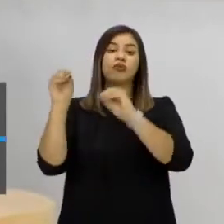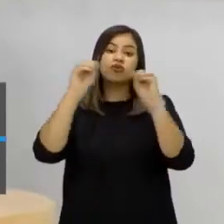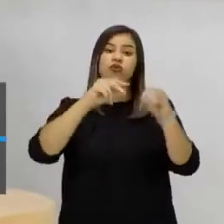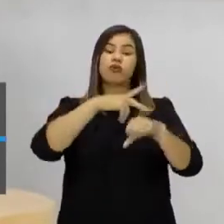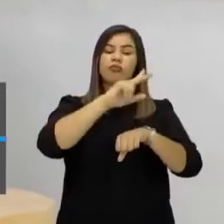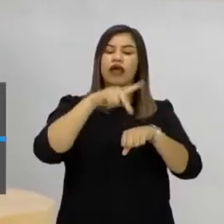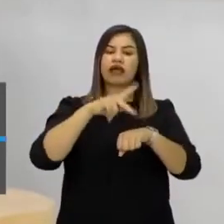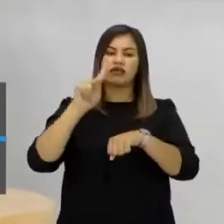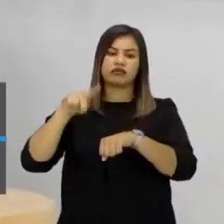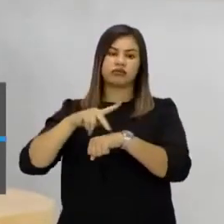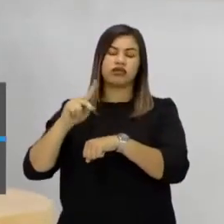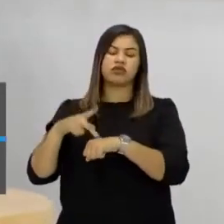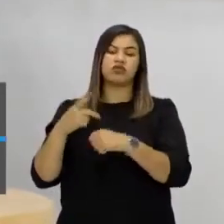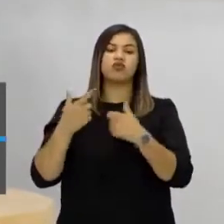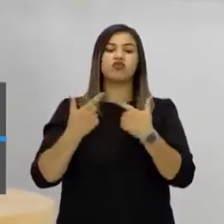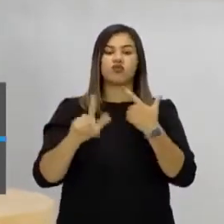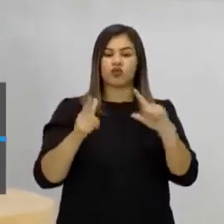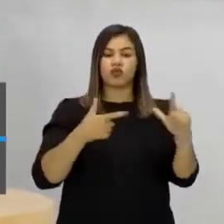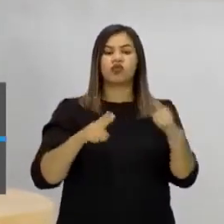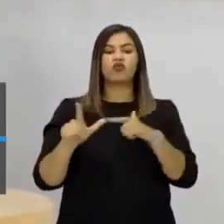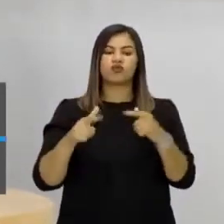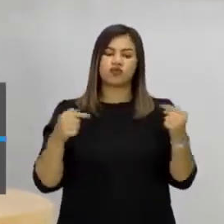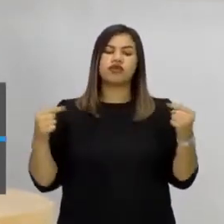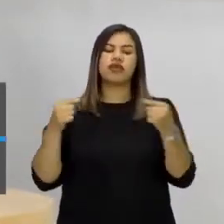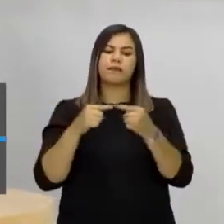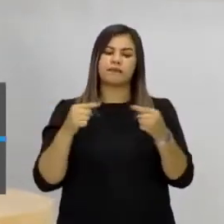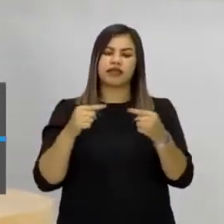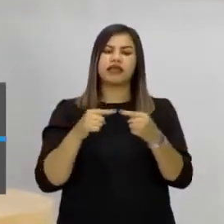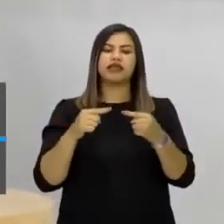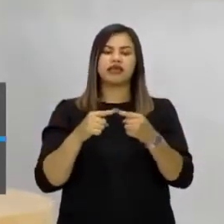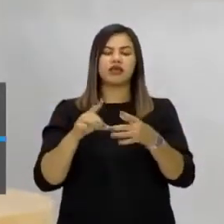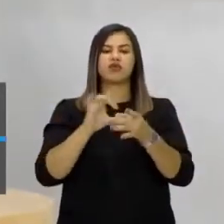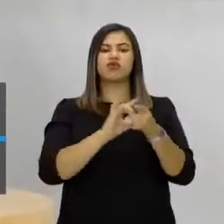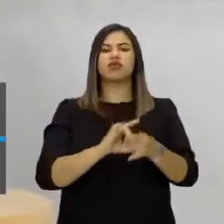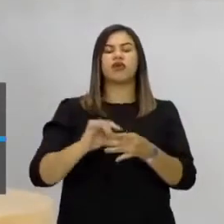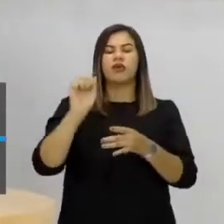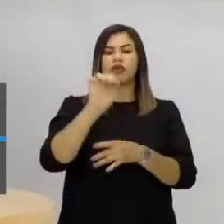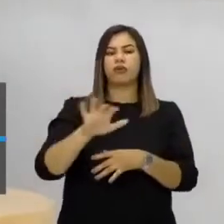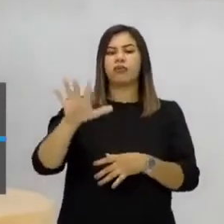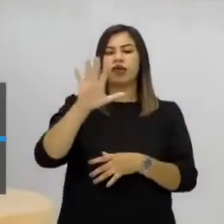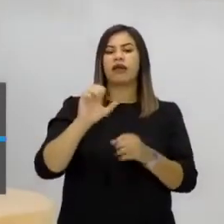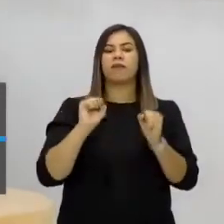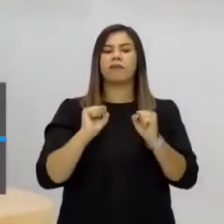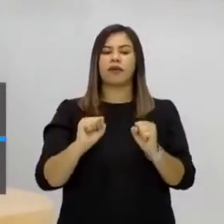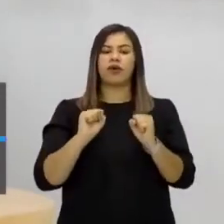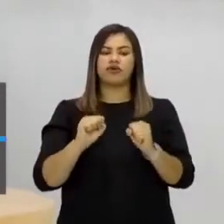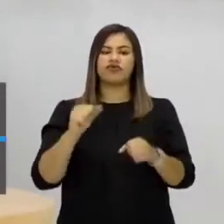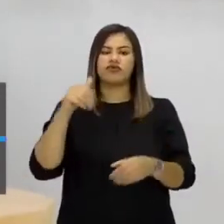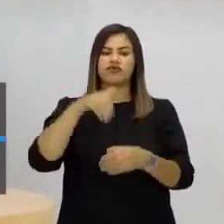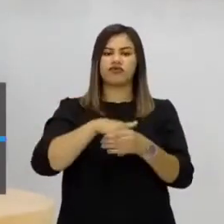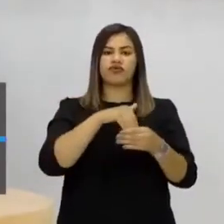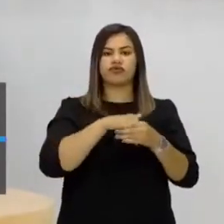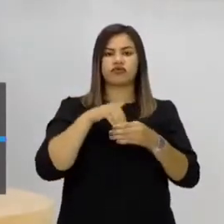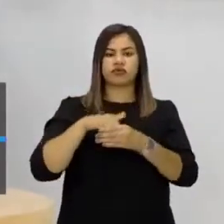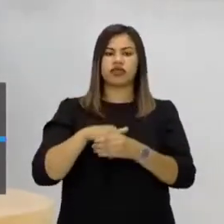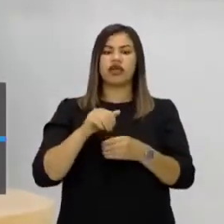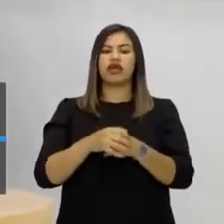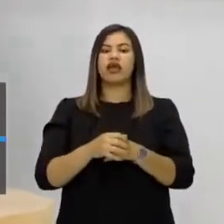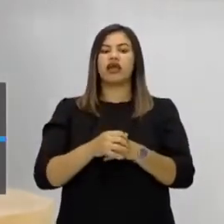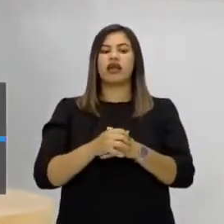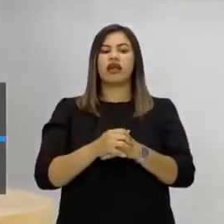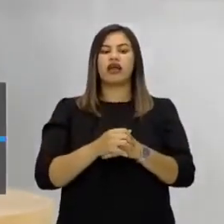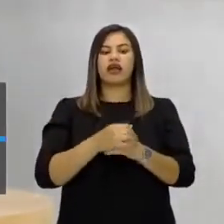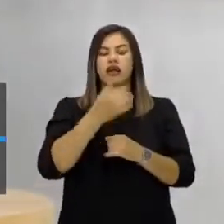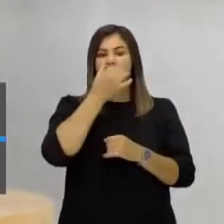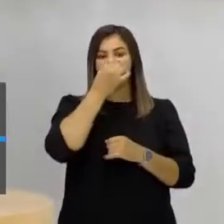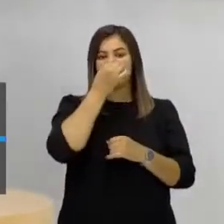o que faz parte da União Europeia, tem direito também a votar. E aí nós temos a